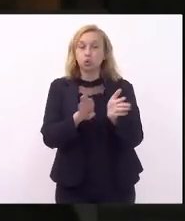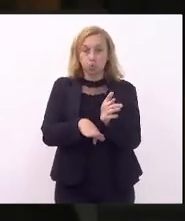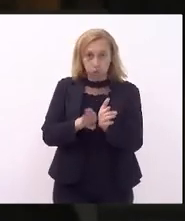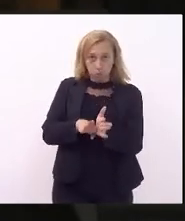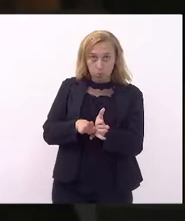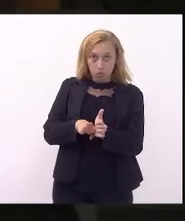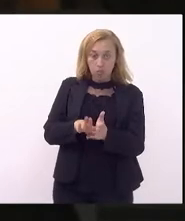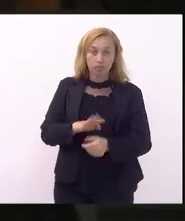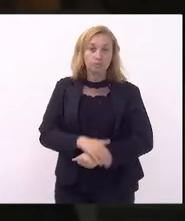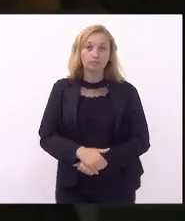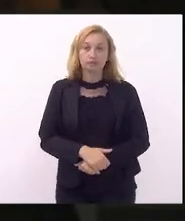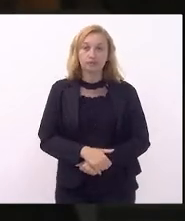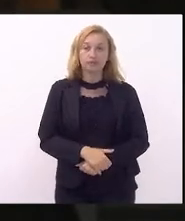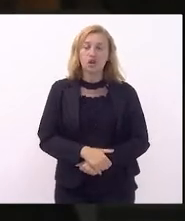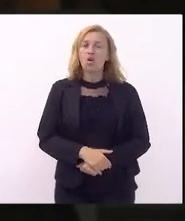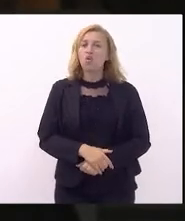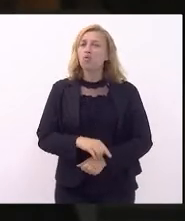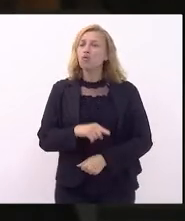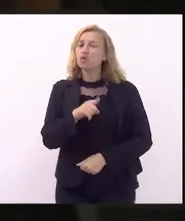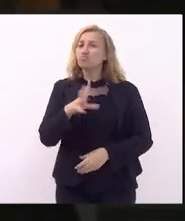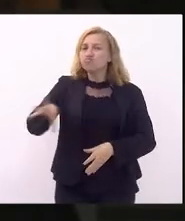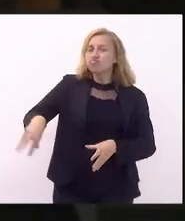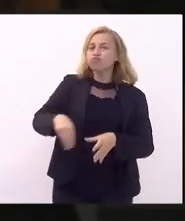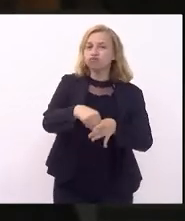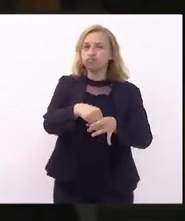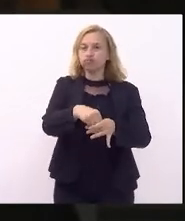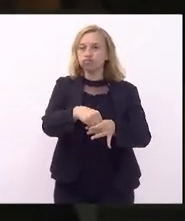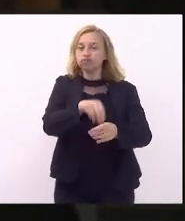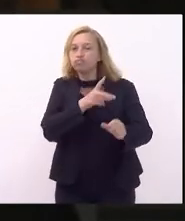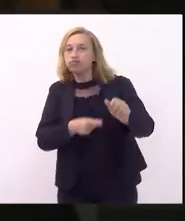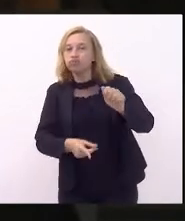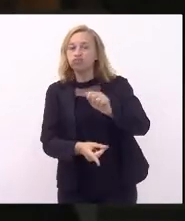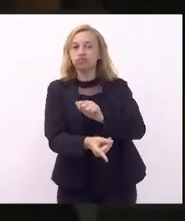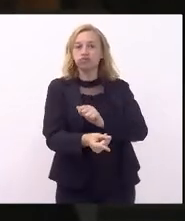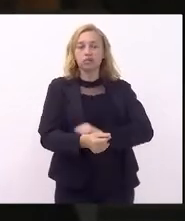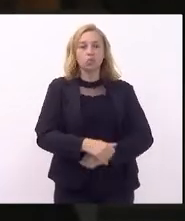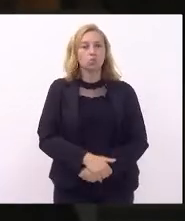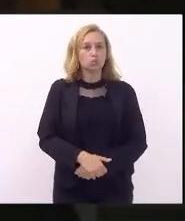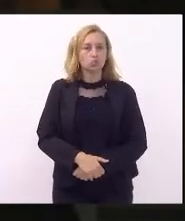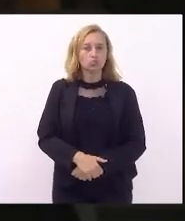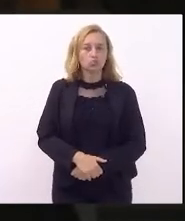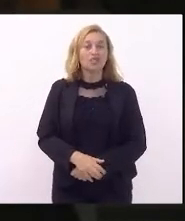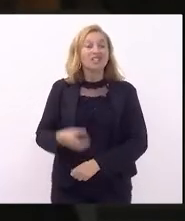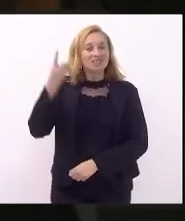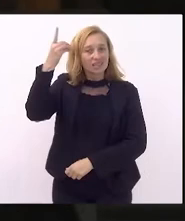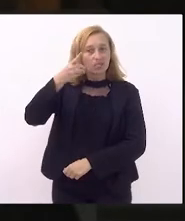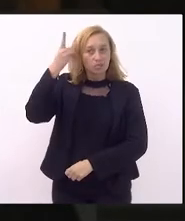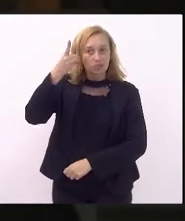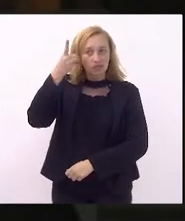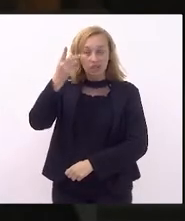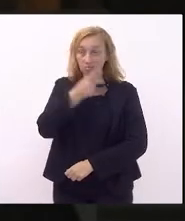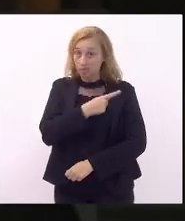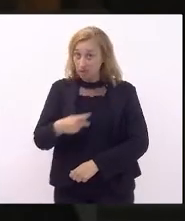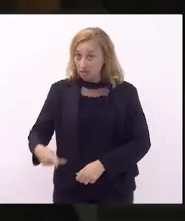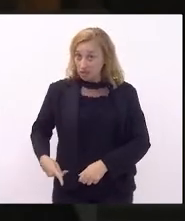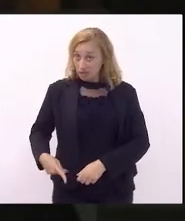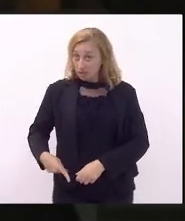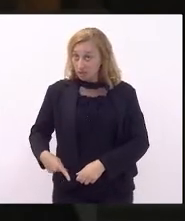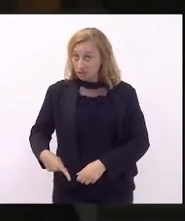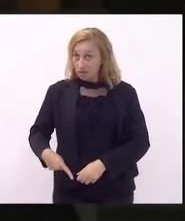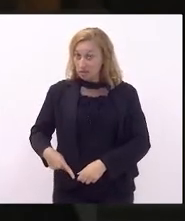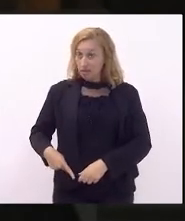você inclua os investimentos. Deputado Presidente em